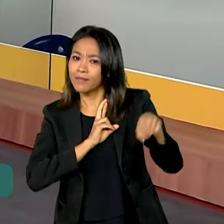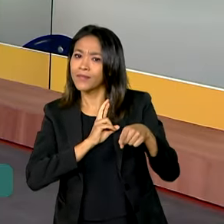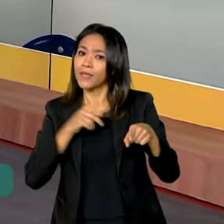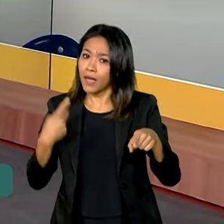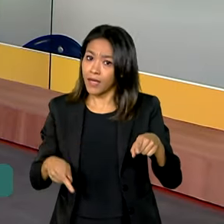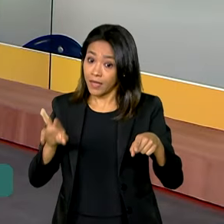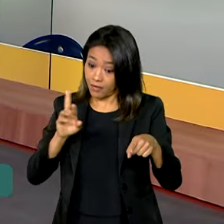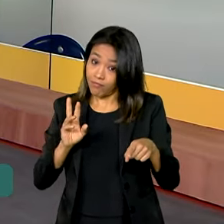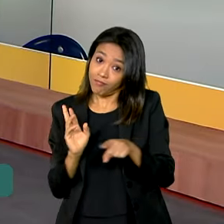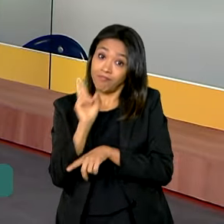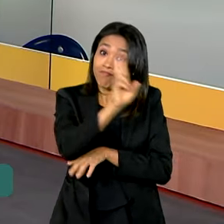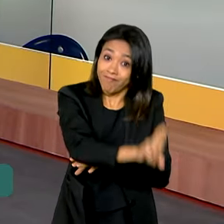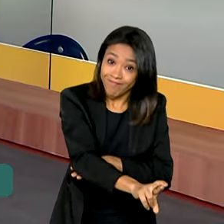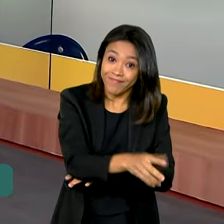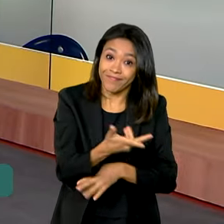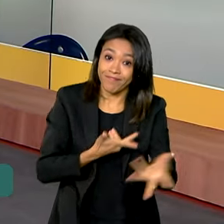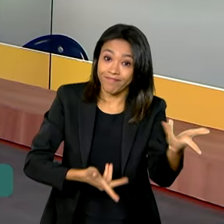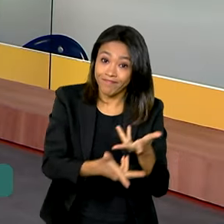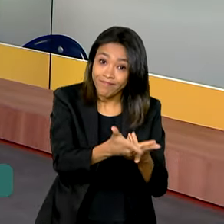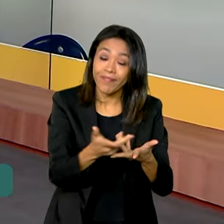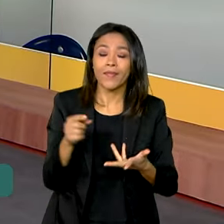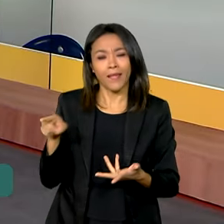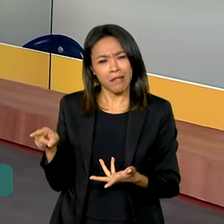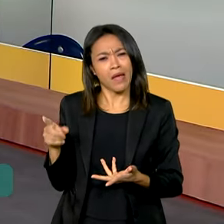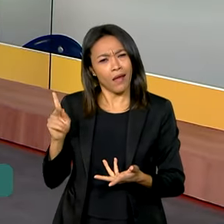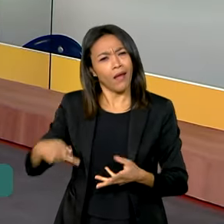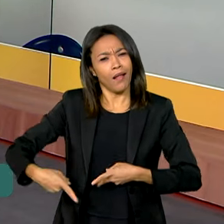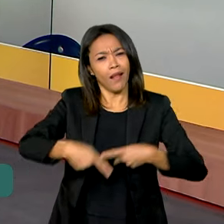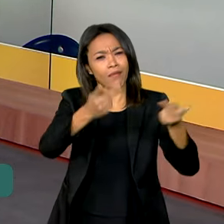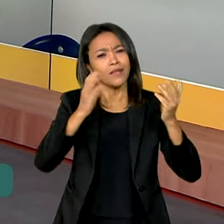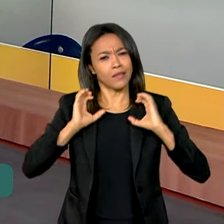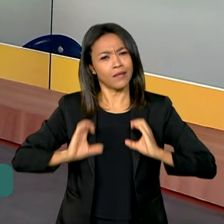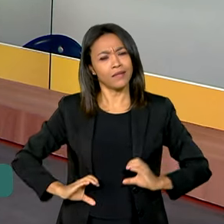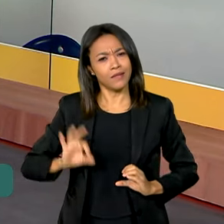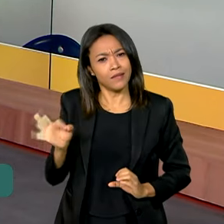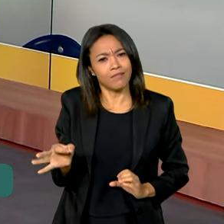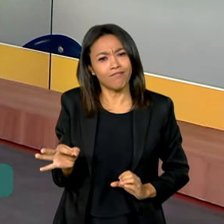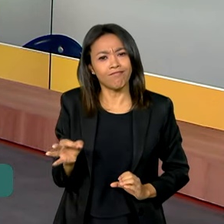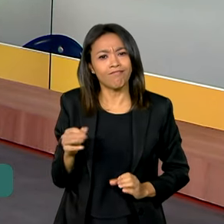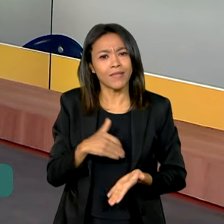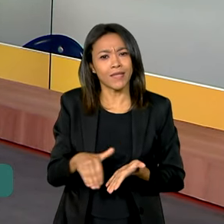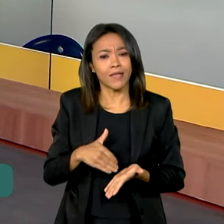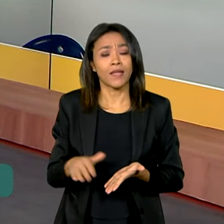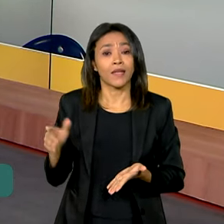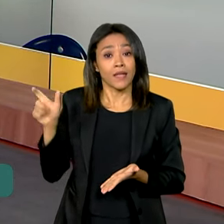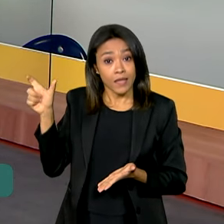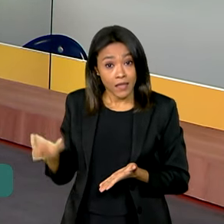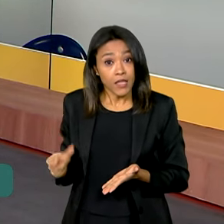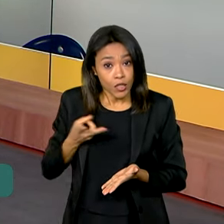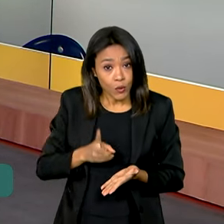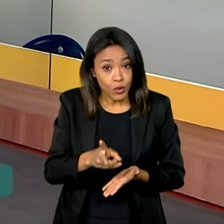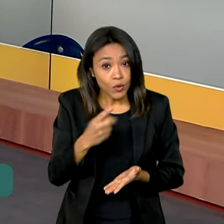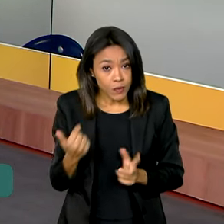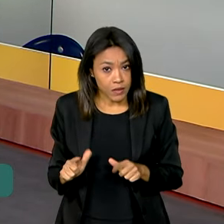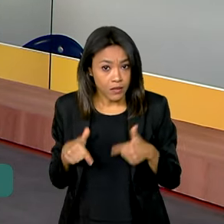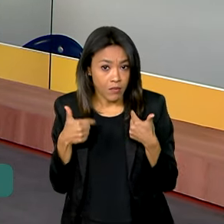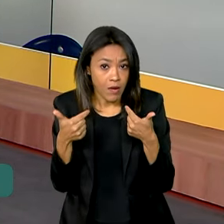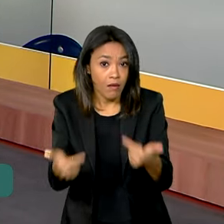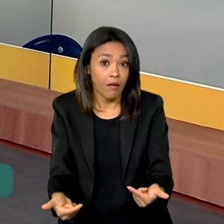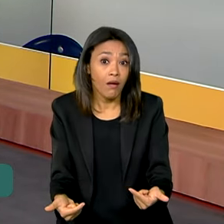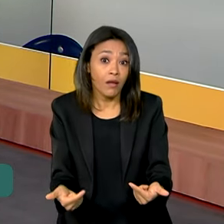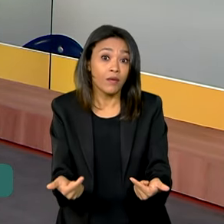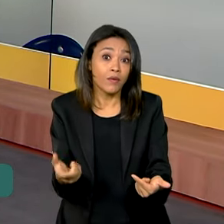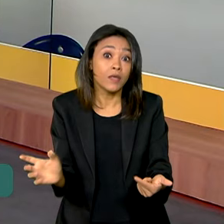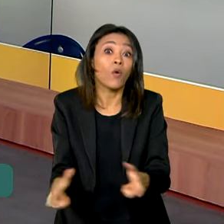Ou seja, cidadania, levando cidadania para esse povo, né, secretária? E a previsão é que esse trabalho continue e ele